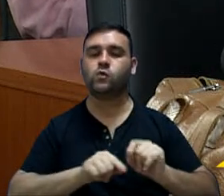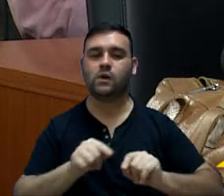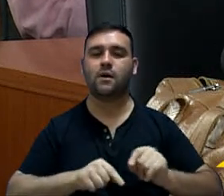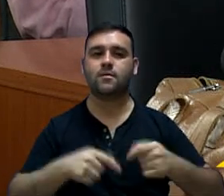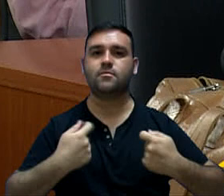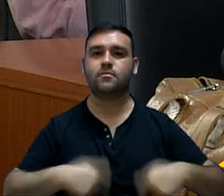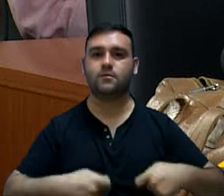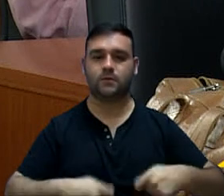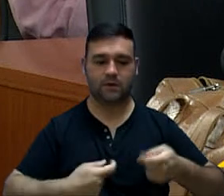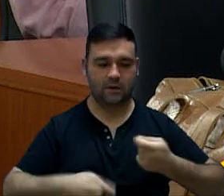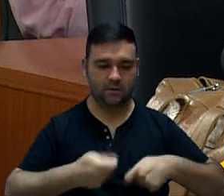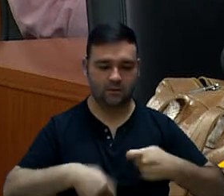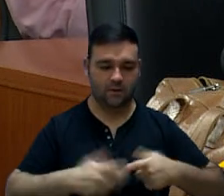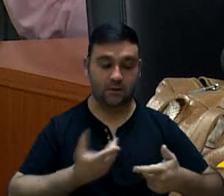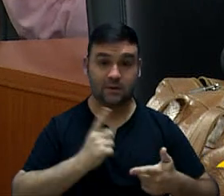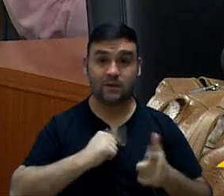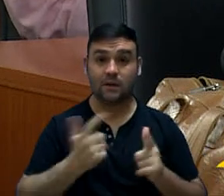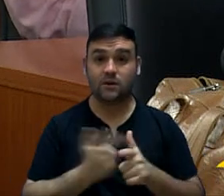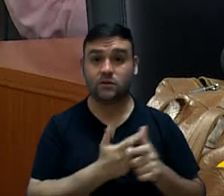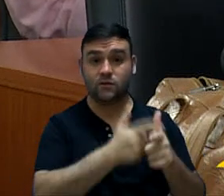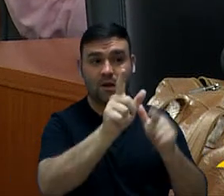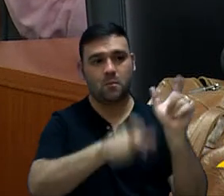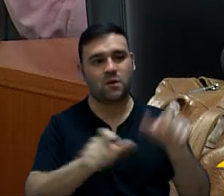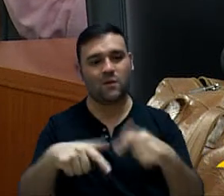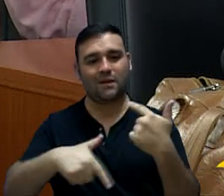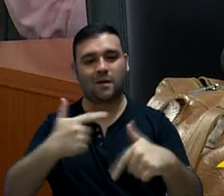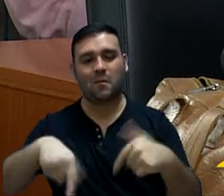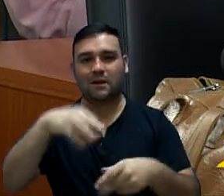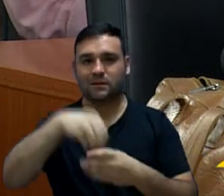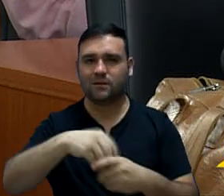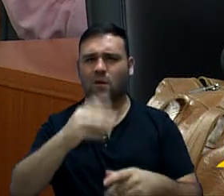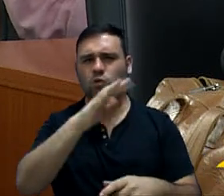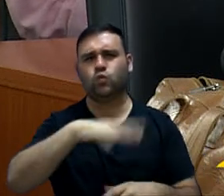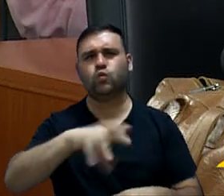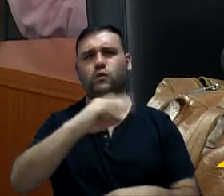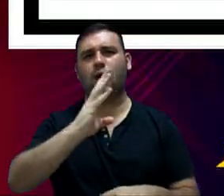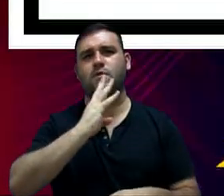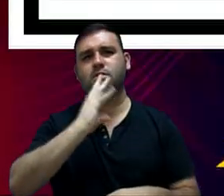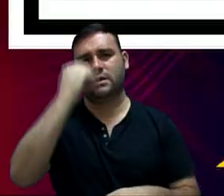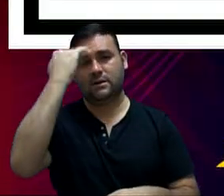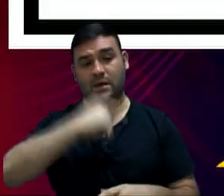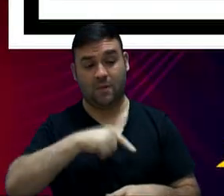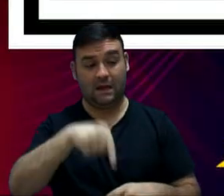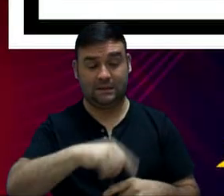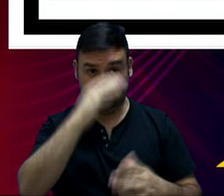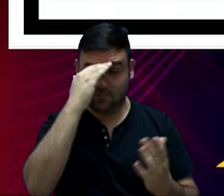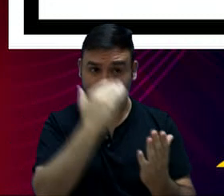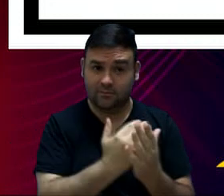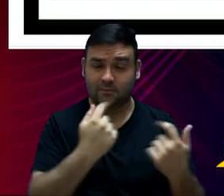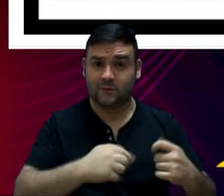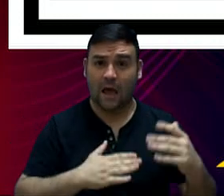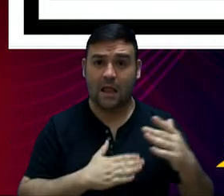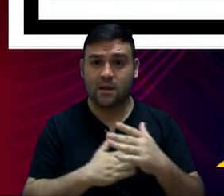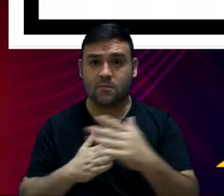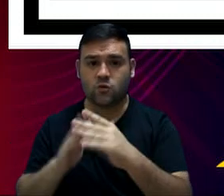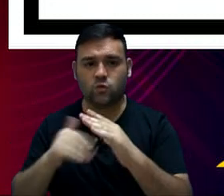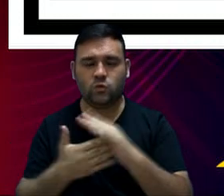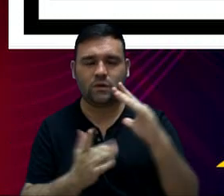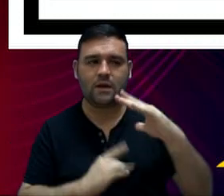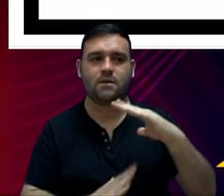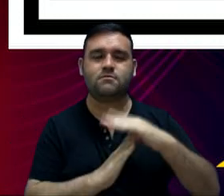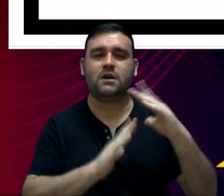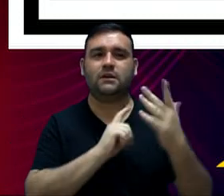também quadrimestralmente, as despesas com o pessoal. Todos sabemos que o município tem que obedecer os limites de